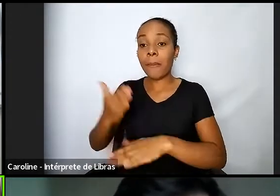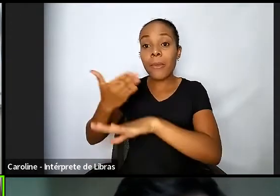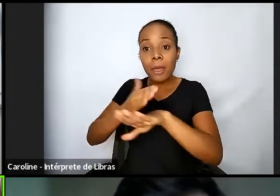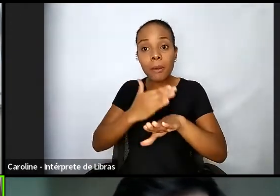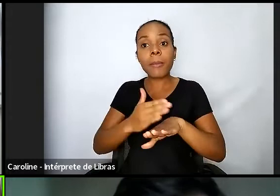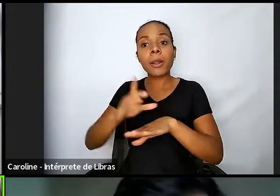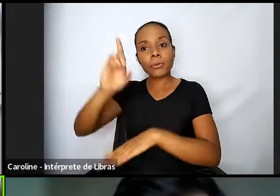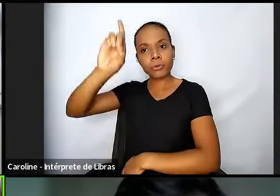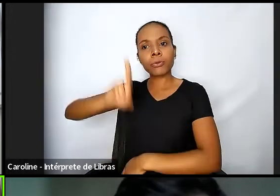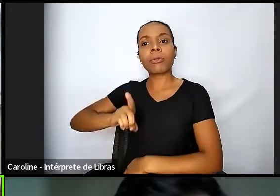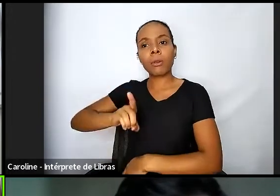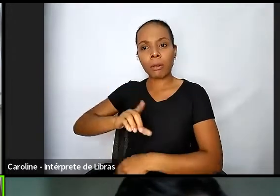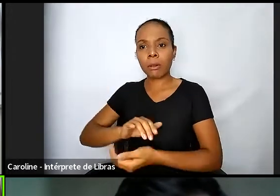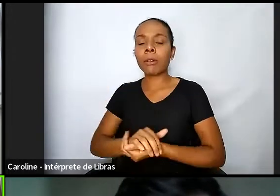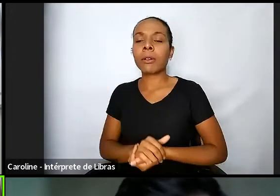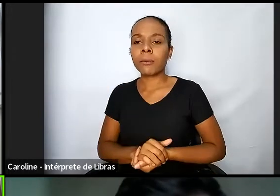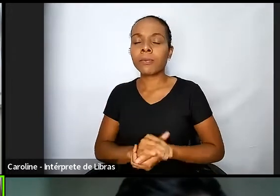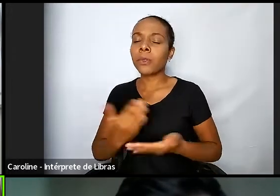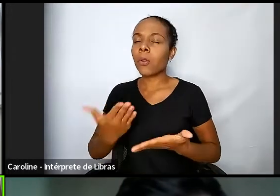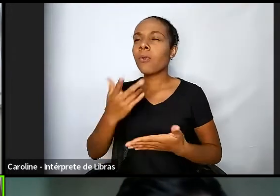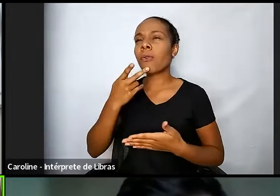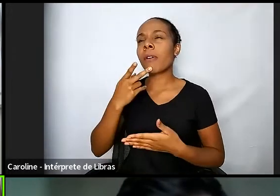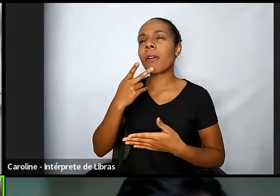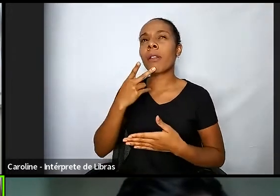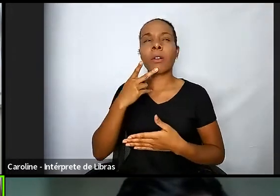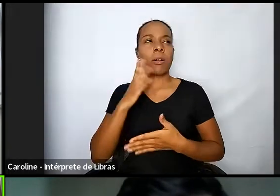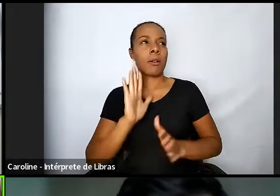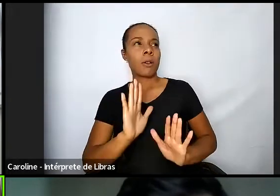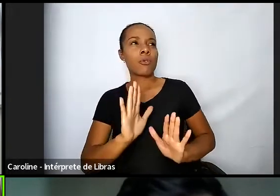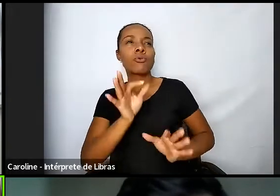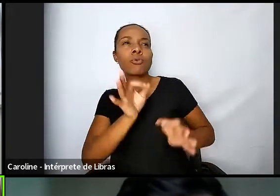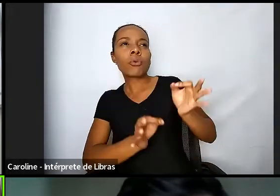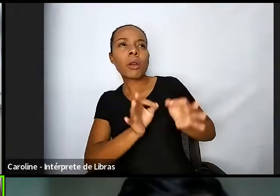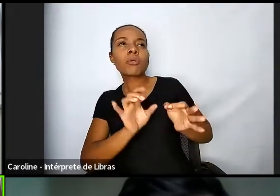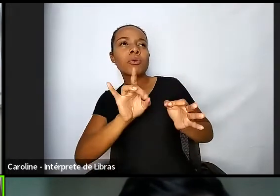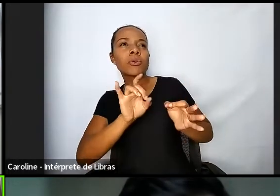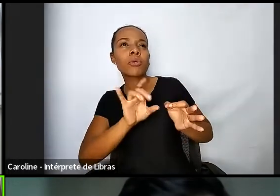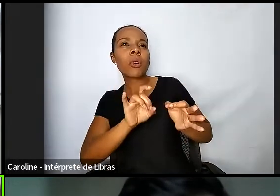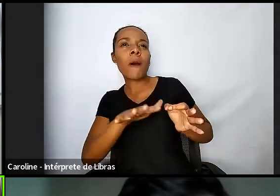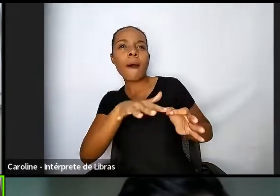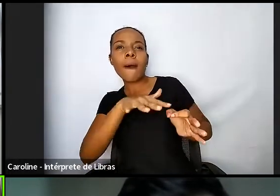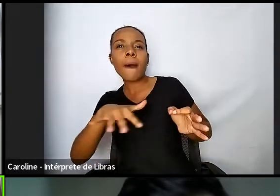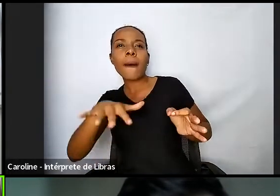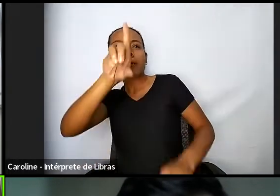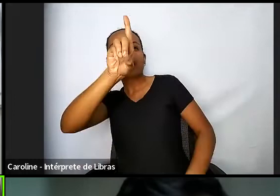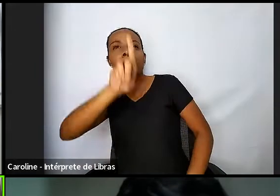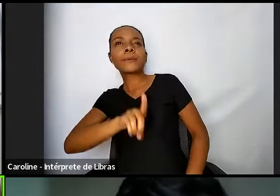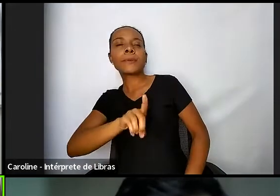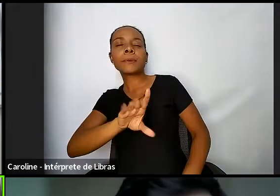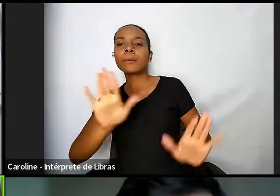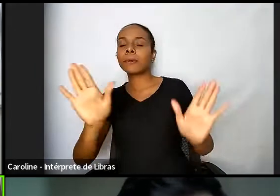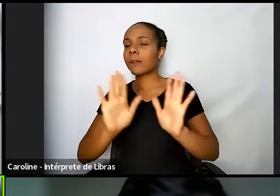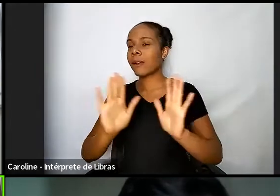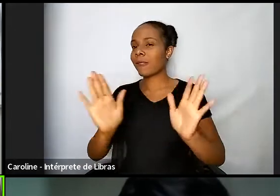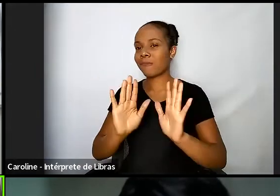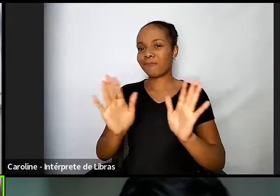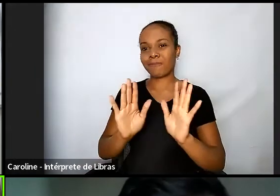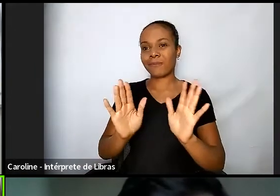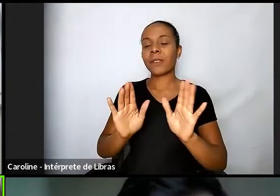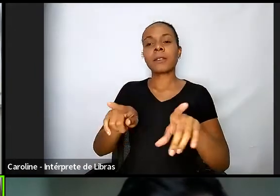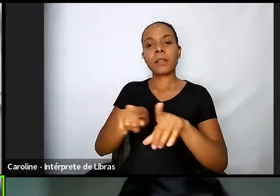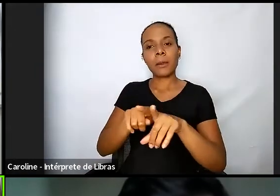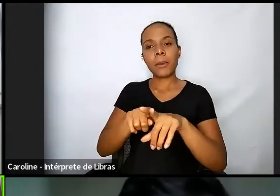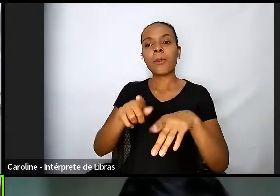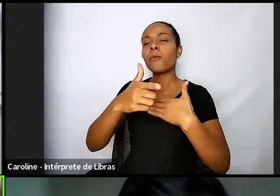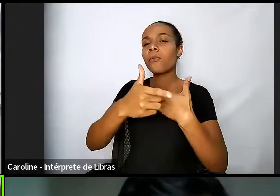quando se fala o judiciário ele só cuida do Estado de direito, não, o judiciário tem um papel fundamental dentro do âmbito da